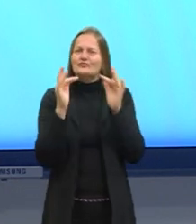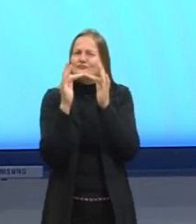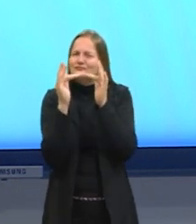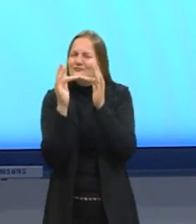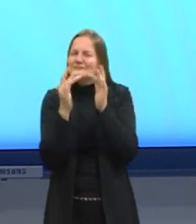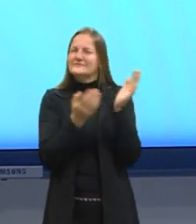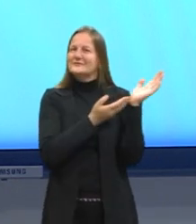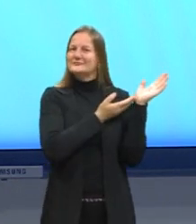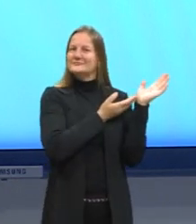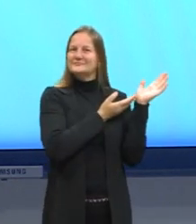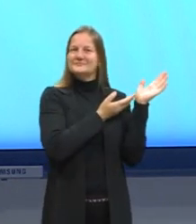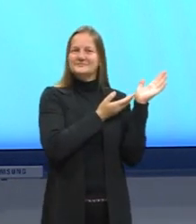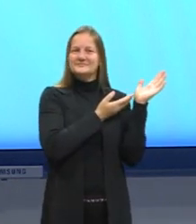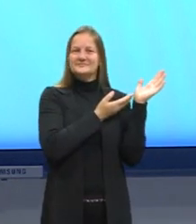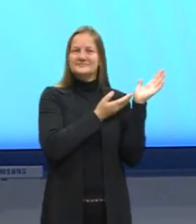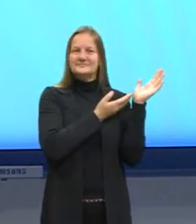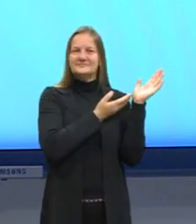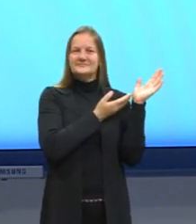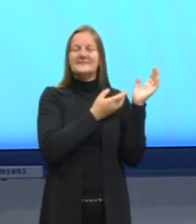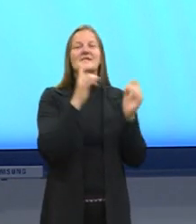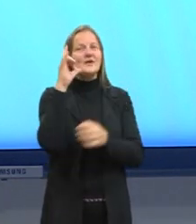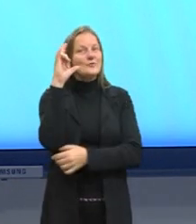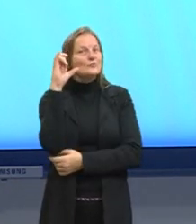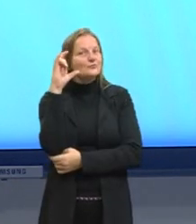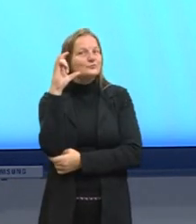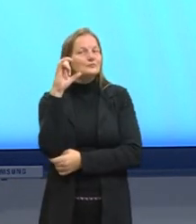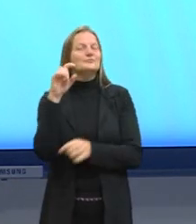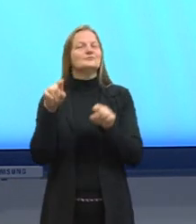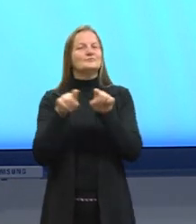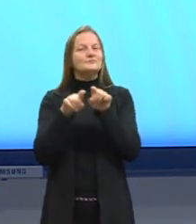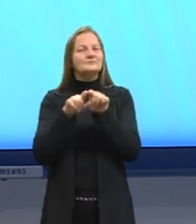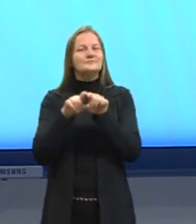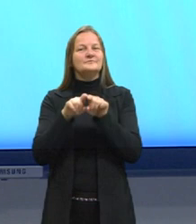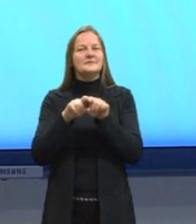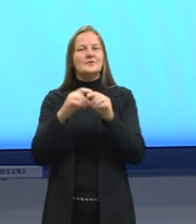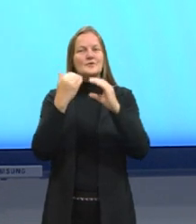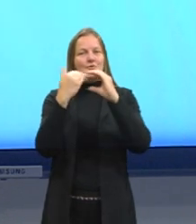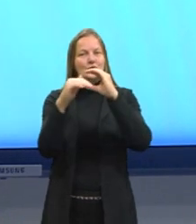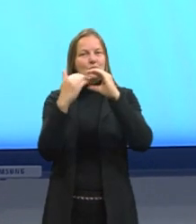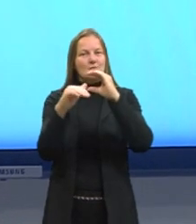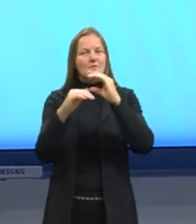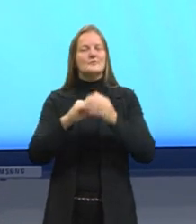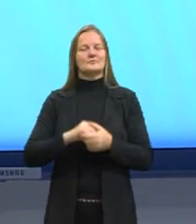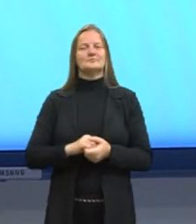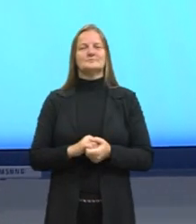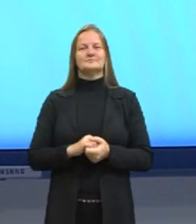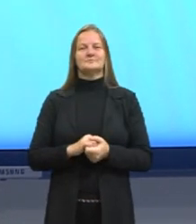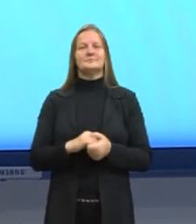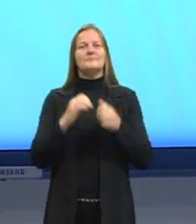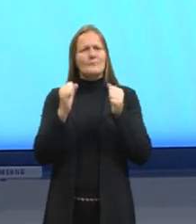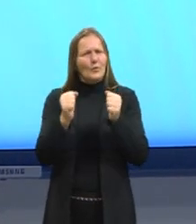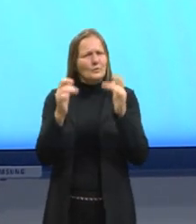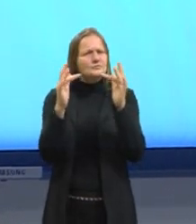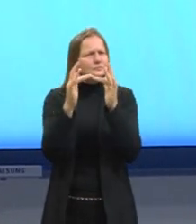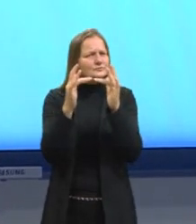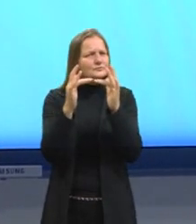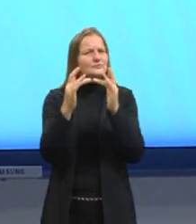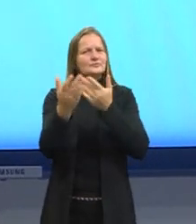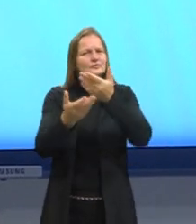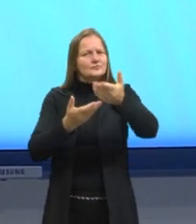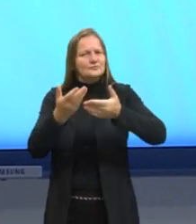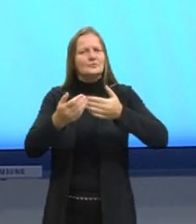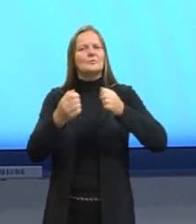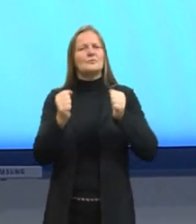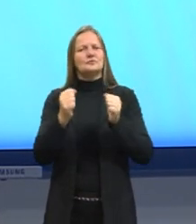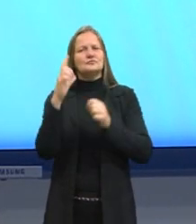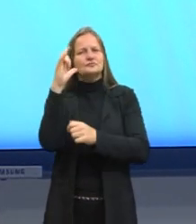vocês têm o meu arroba do Instagram e também o meu e-mail educar. Então, vocês podem me seguir no